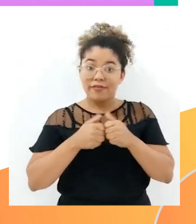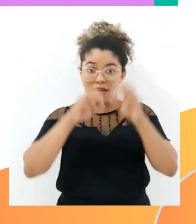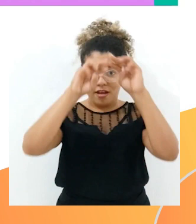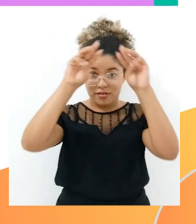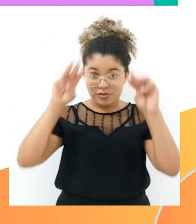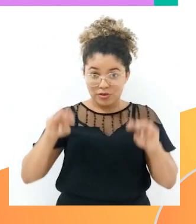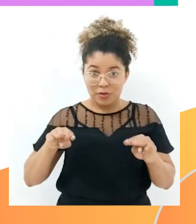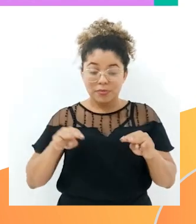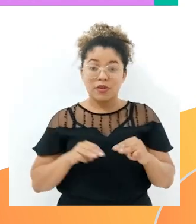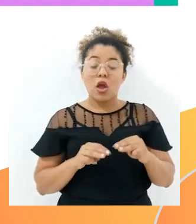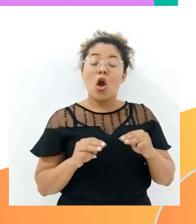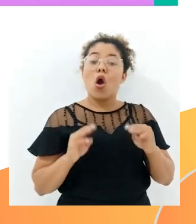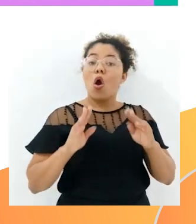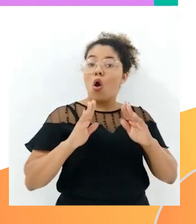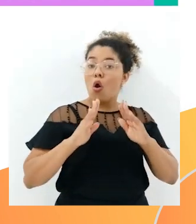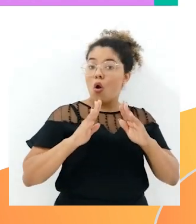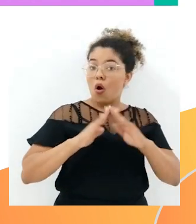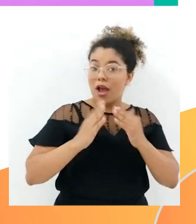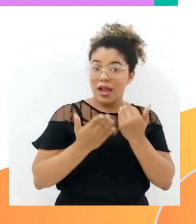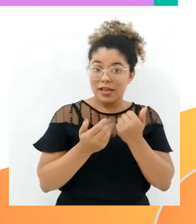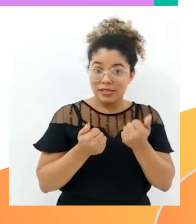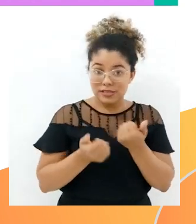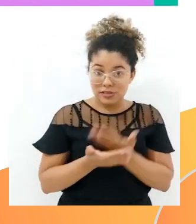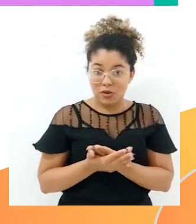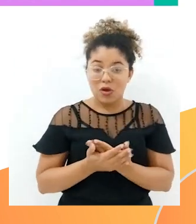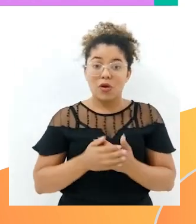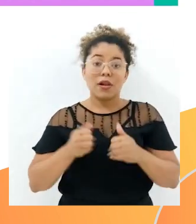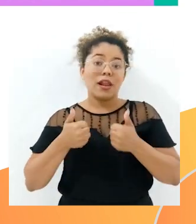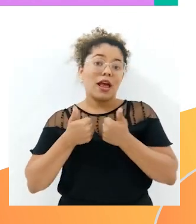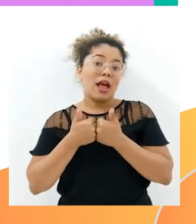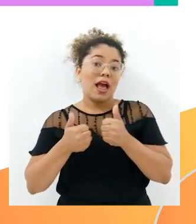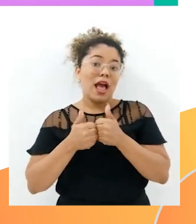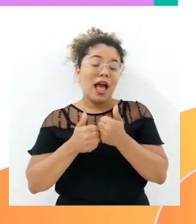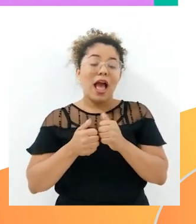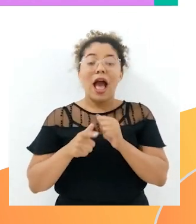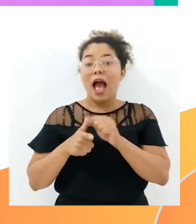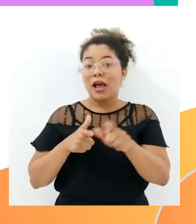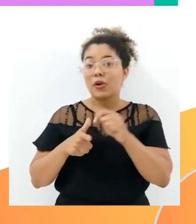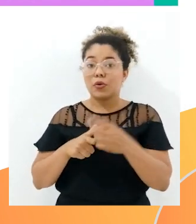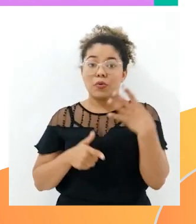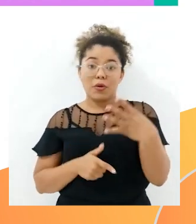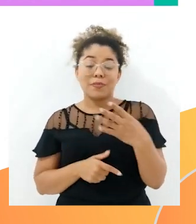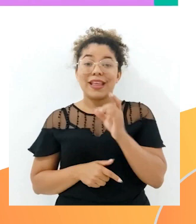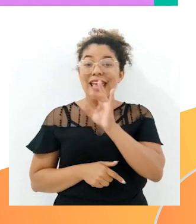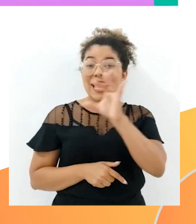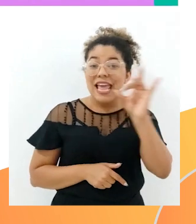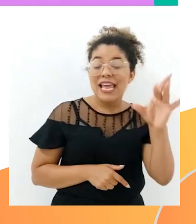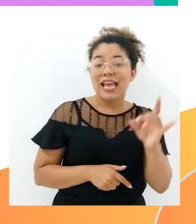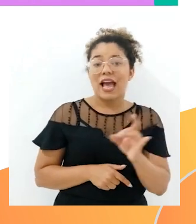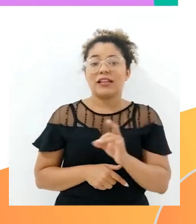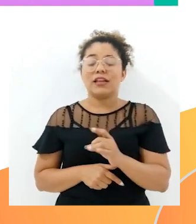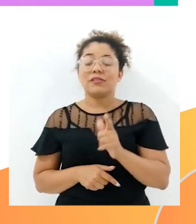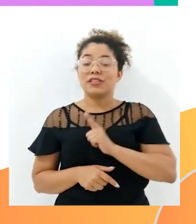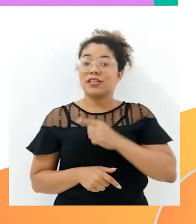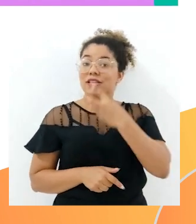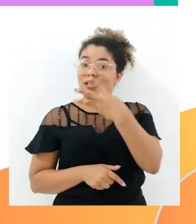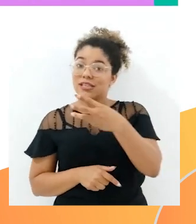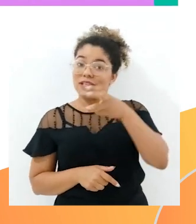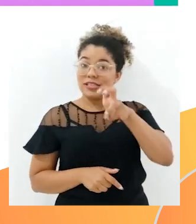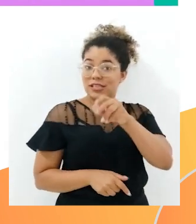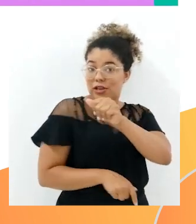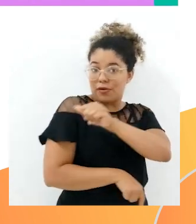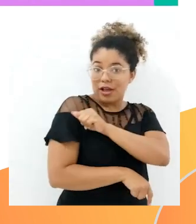colégio alugou quatro ônibus. Em cada ônibus foram colocados 35 alunos. Além dos